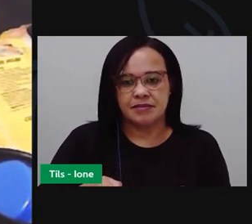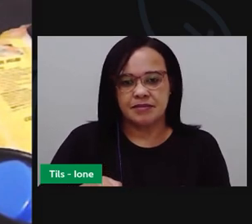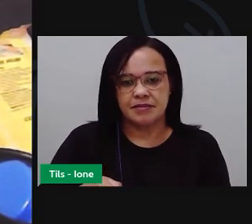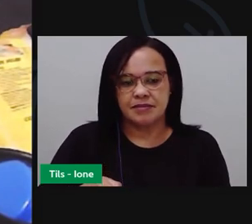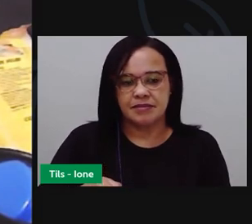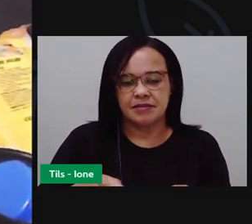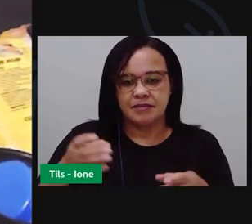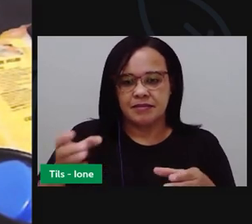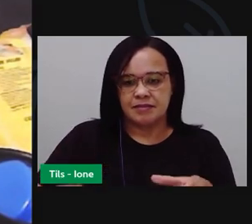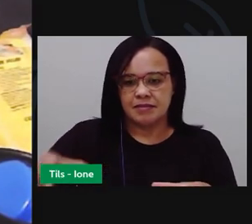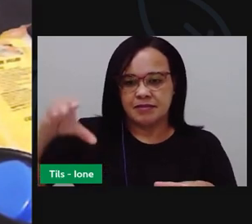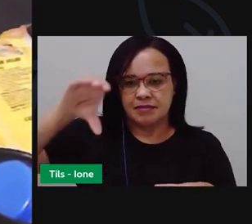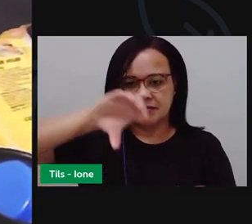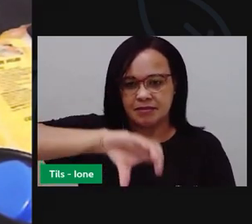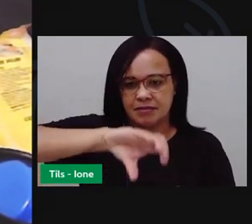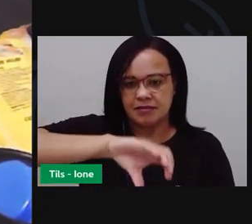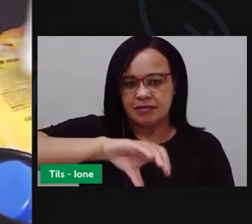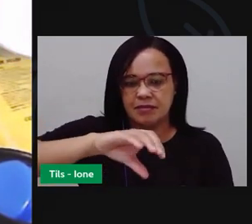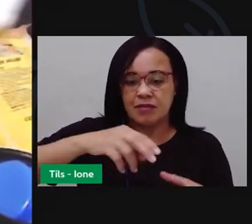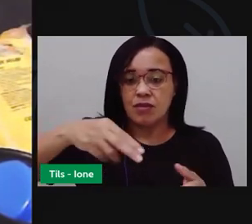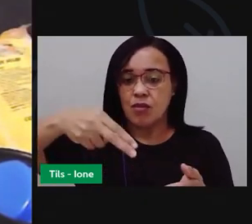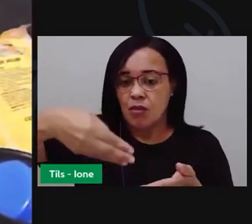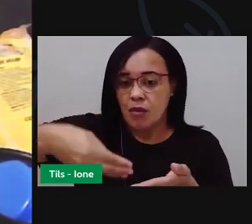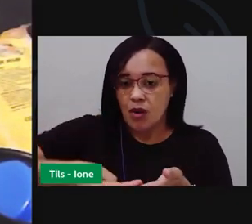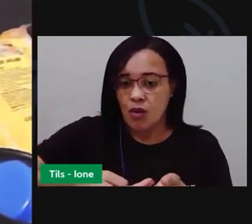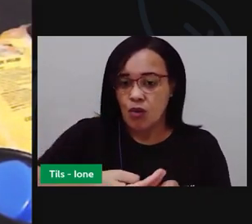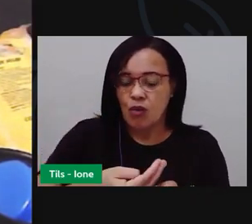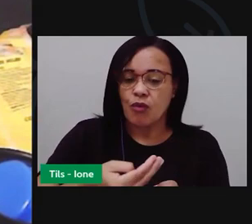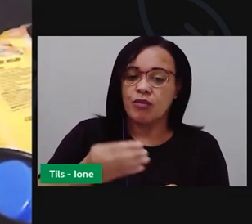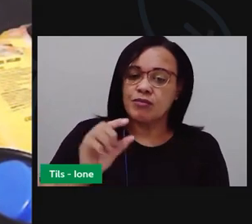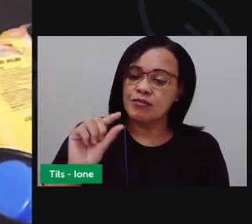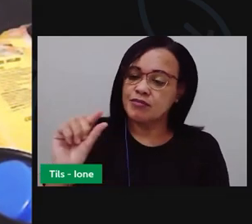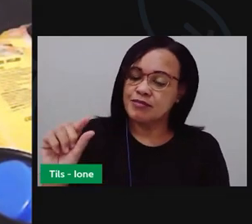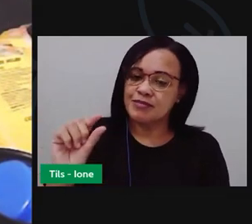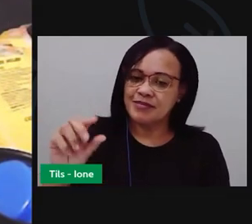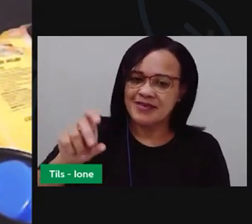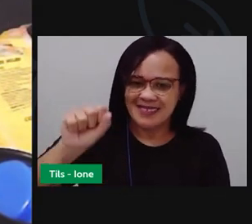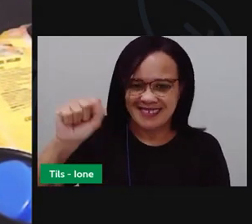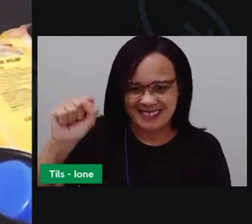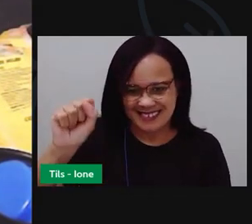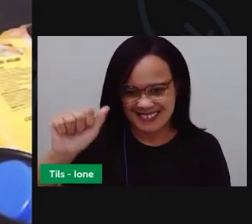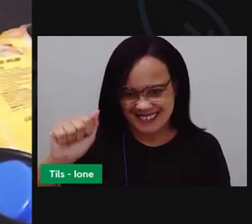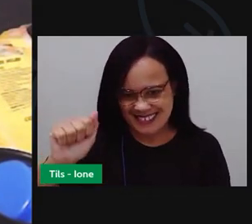colocar uma colher de chá de sal.